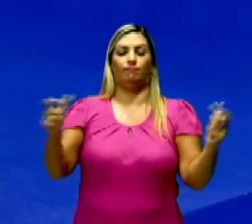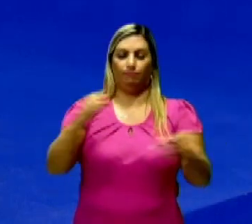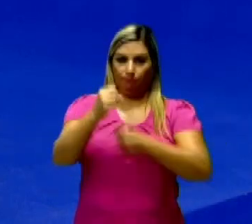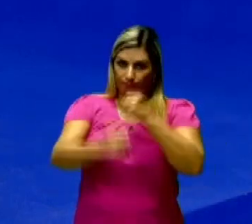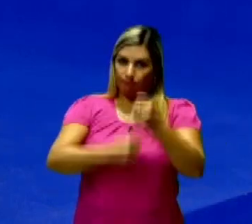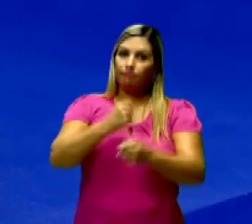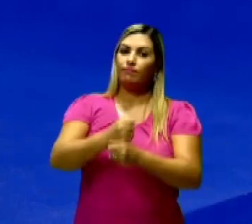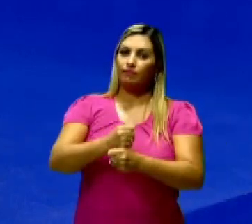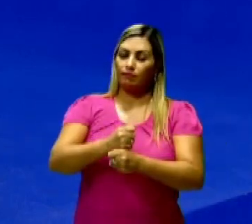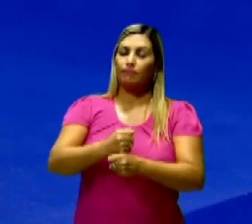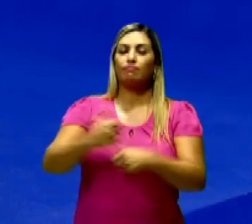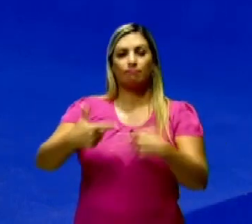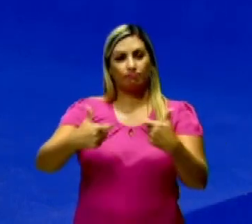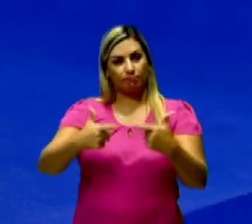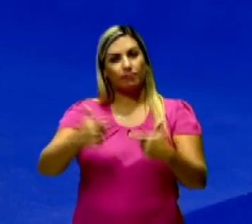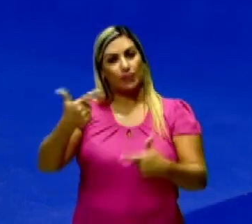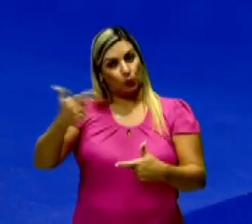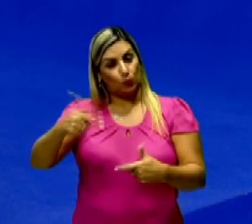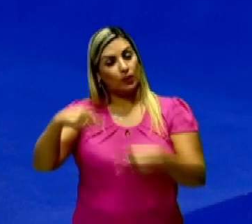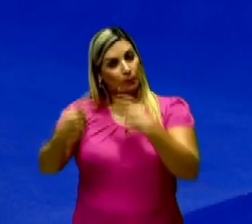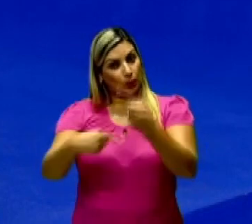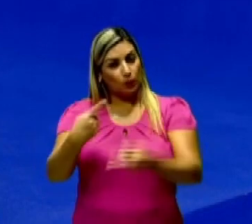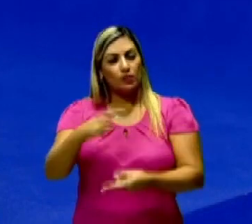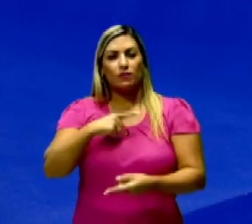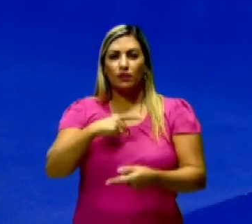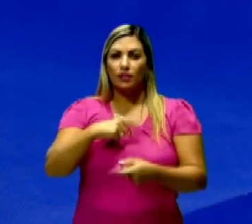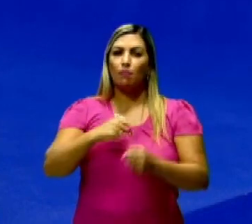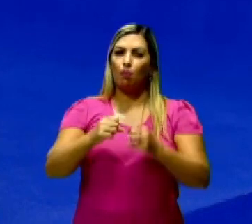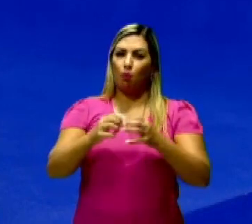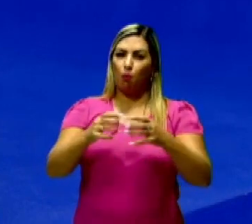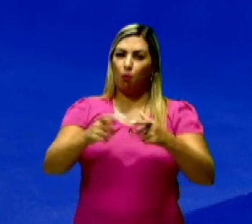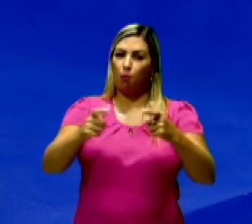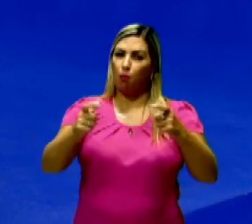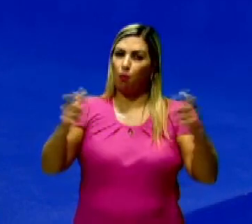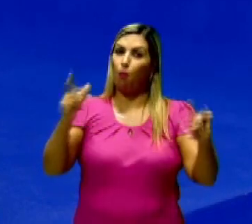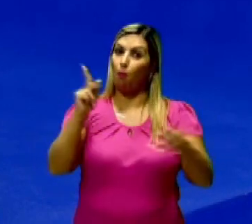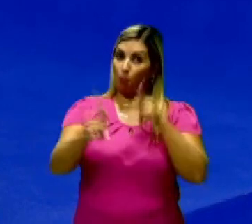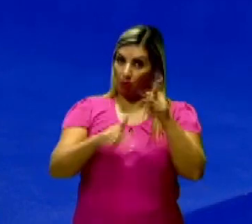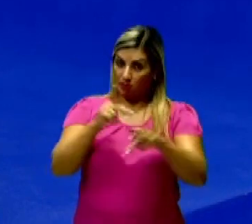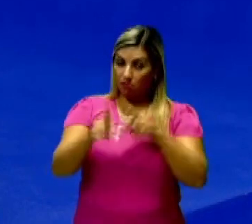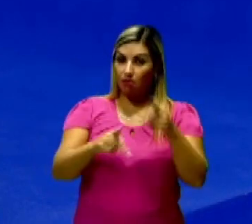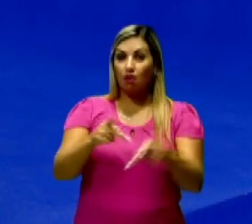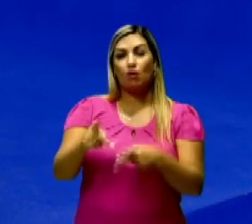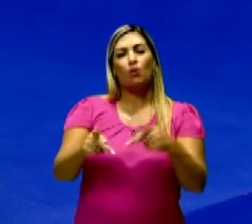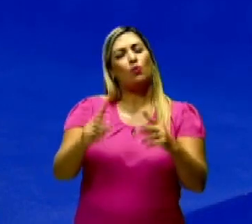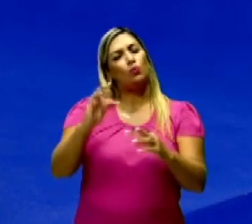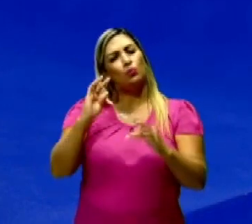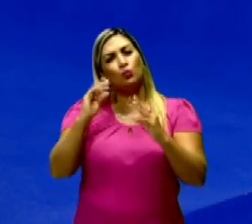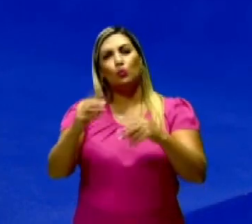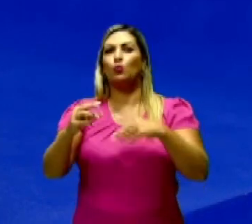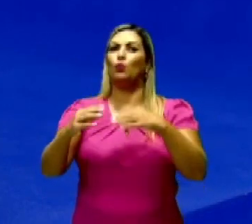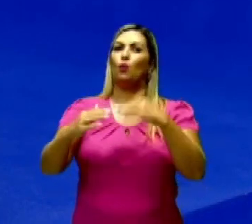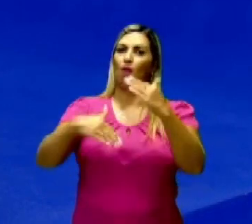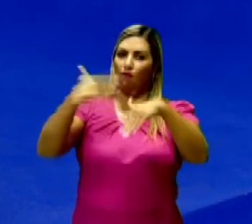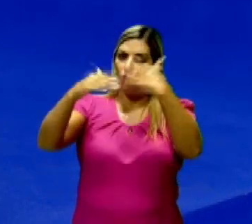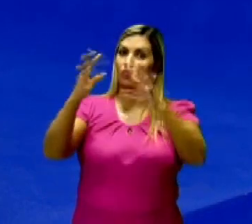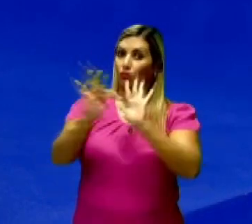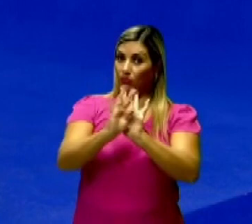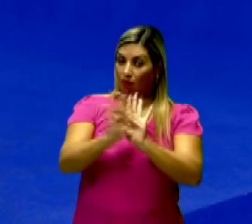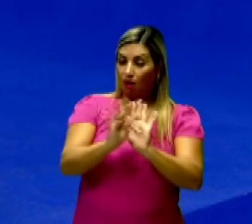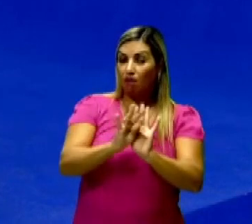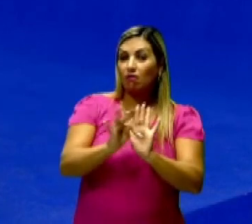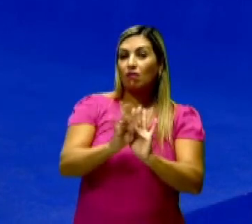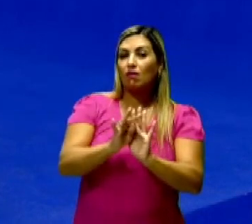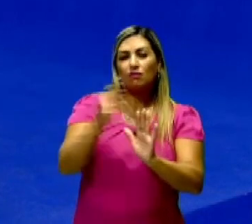seguintes aí, a Segunda Guerra Mundial. E a gente vai ter essa Explosão Demográfica. Apesar de toda evolução técnica,